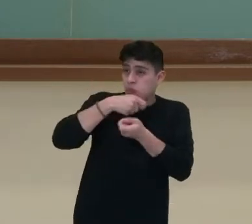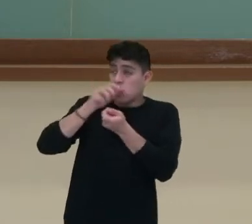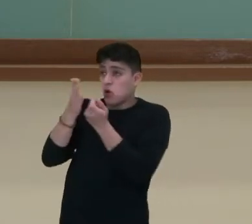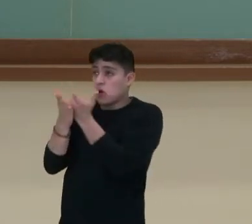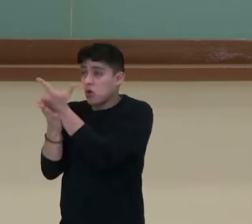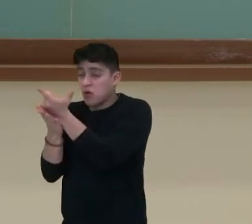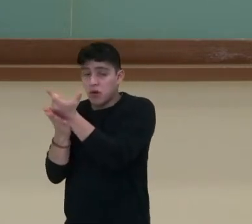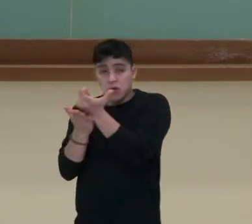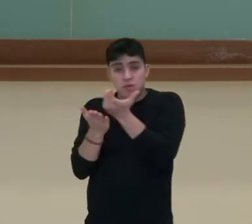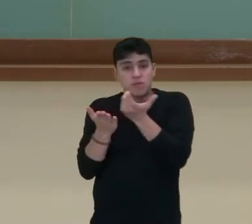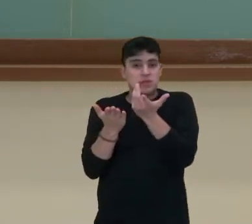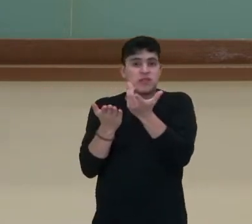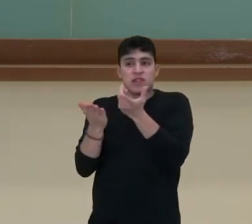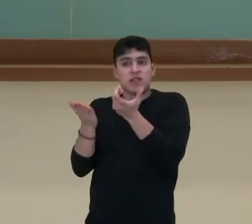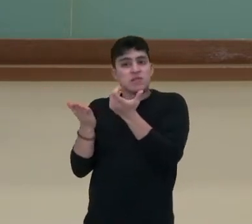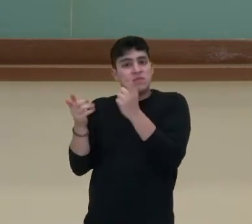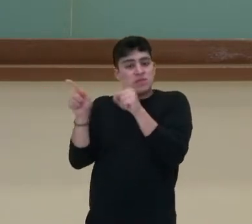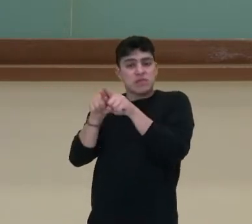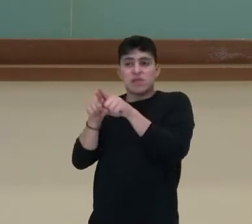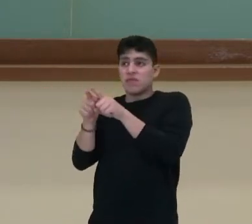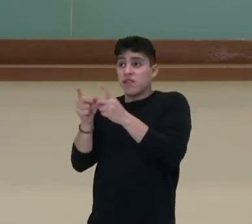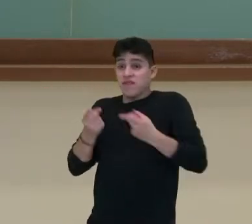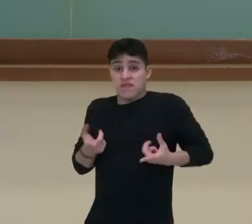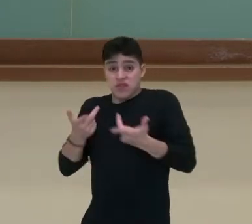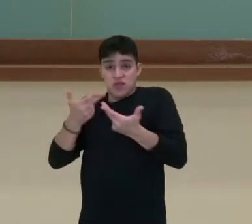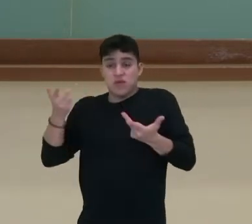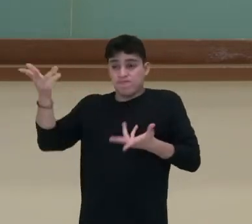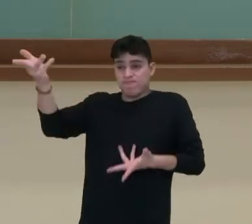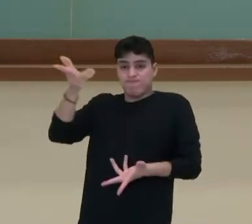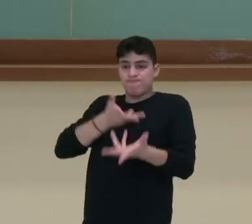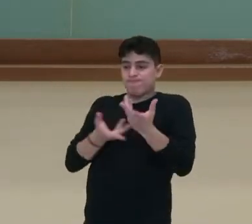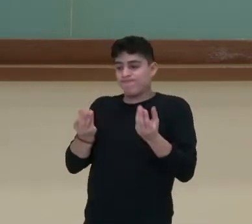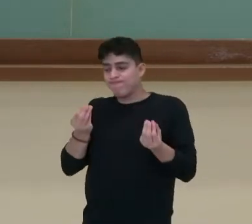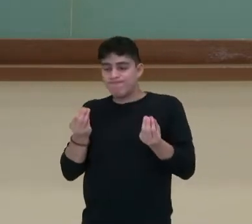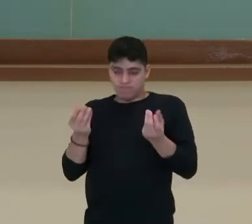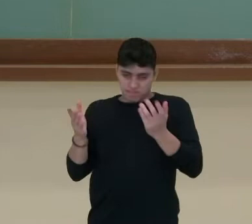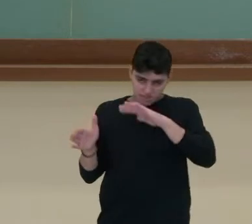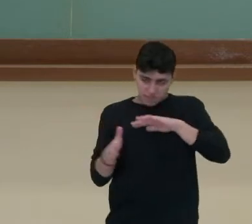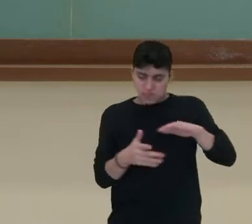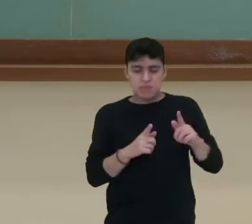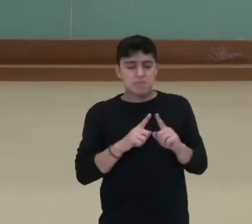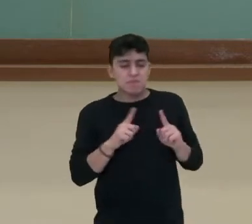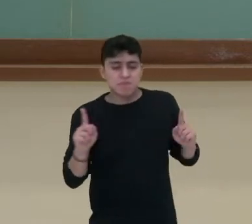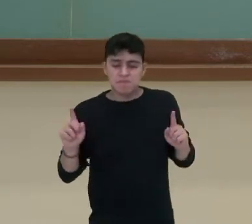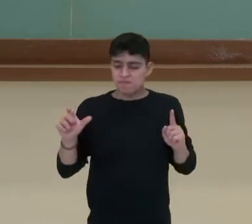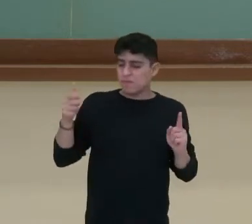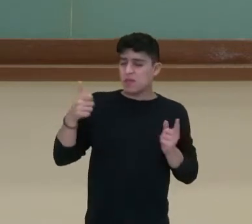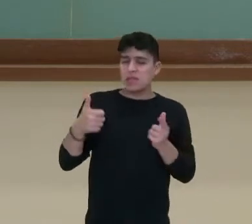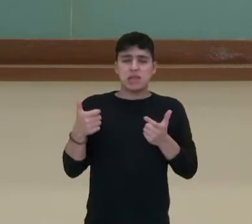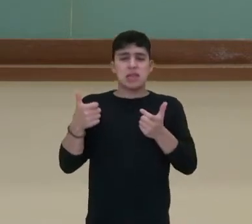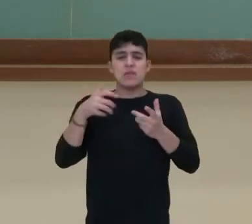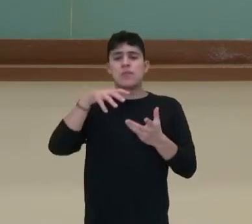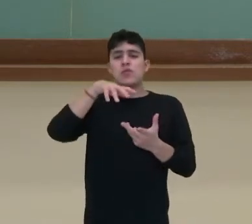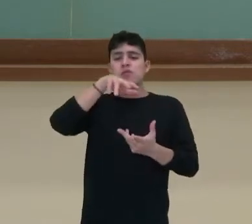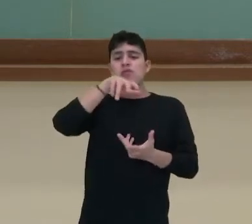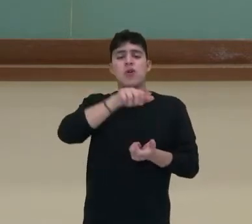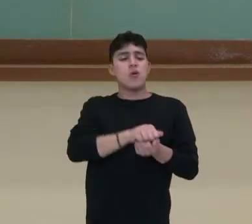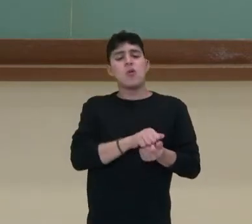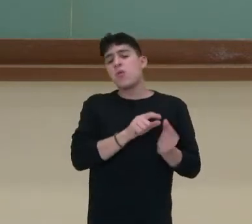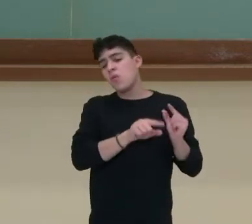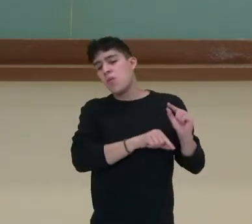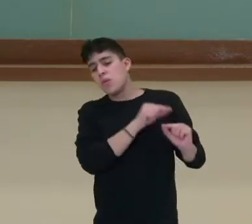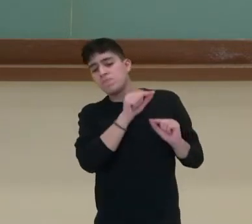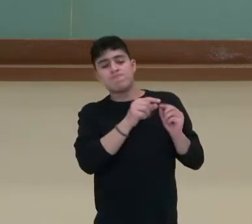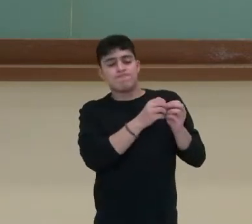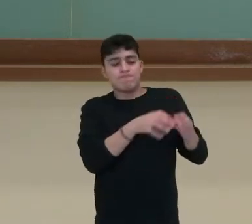Então quais foram os impactos econômicos da Primeira Guerra Mundial para o Brasil? A gente sempre quando fala de uma guerra a